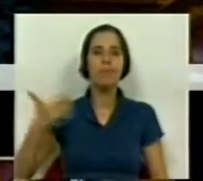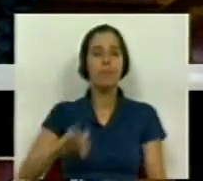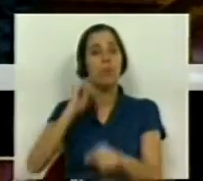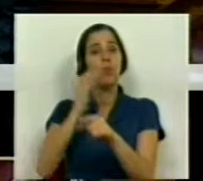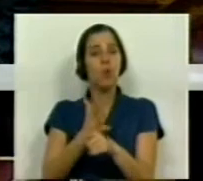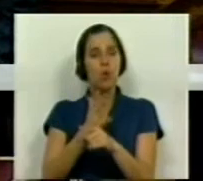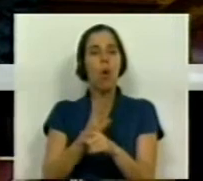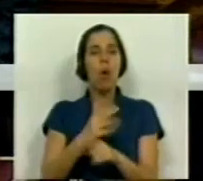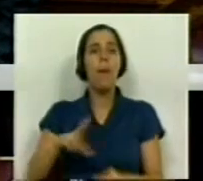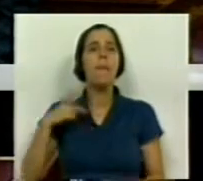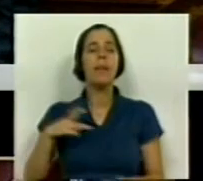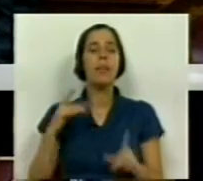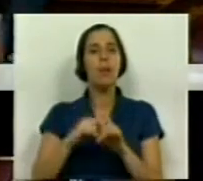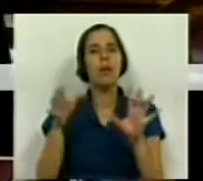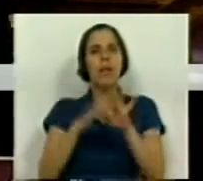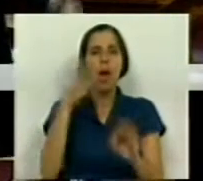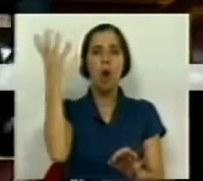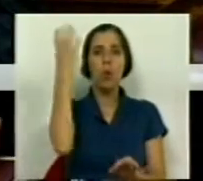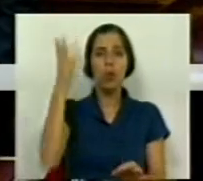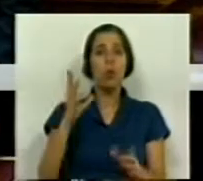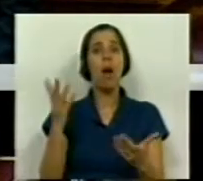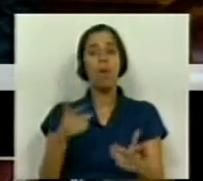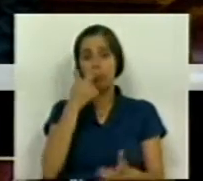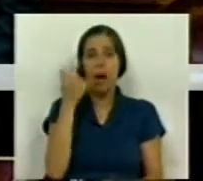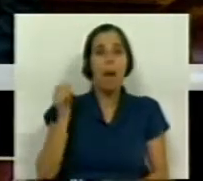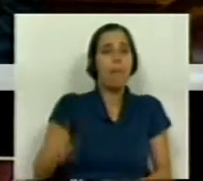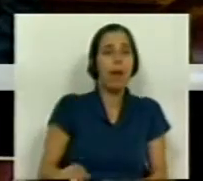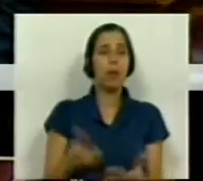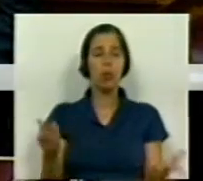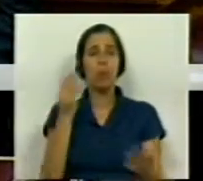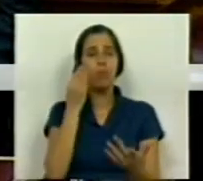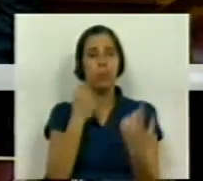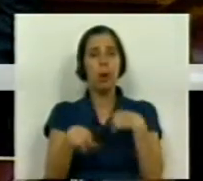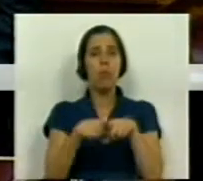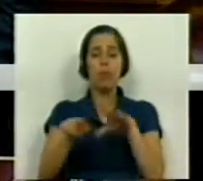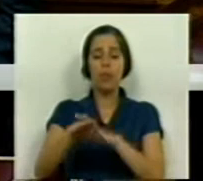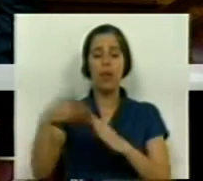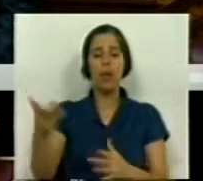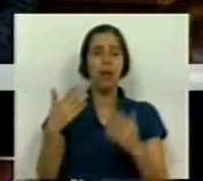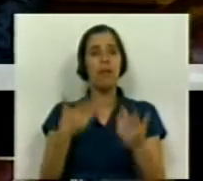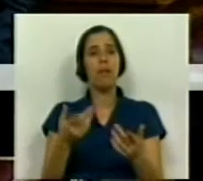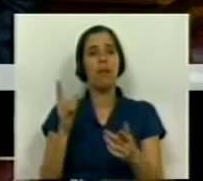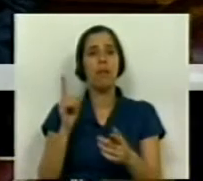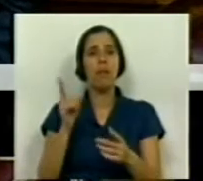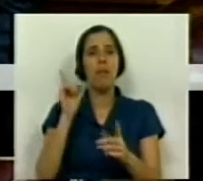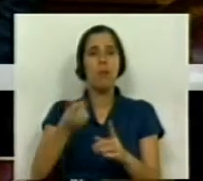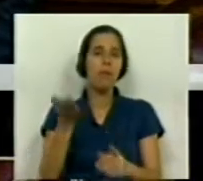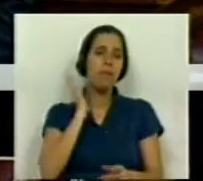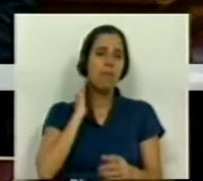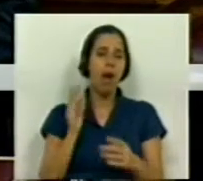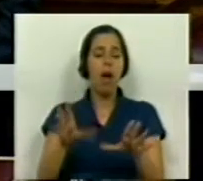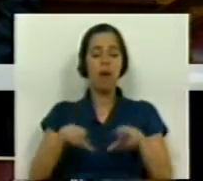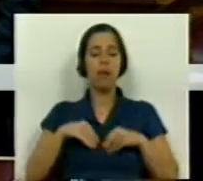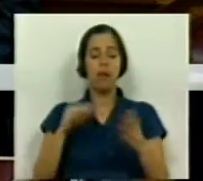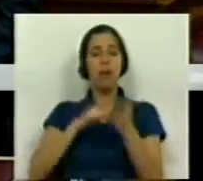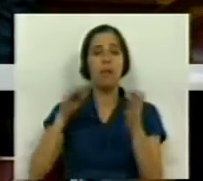outras dimensões do património cultural português, que está votada ao abandono por força da política de direita e da submissão ao pacto de agressão que foi